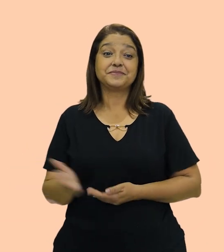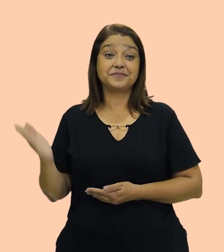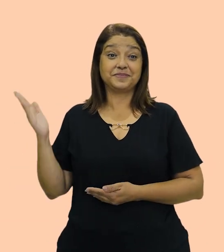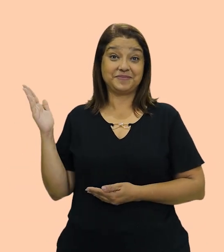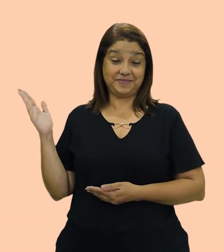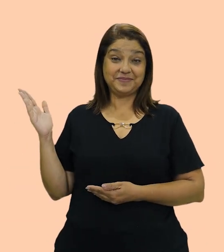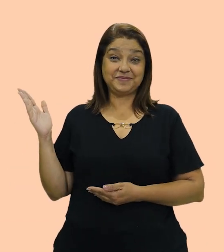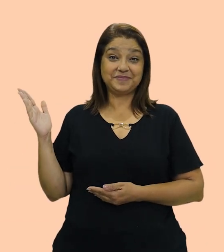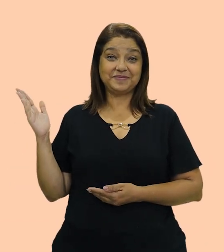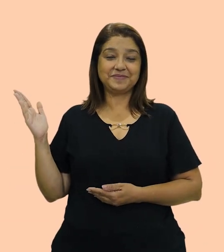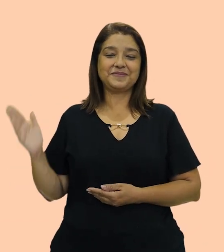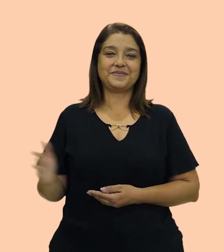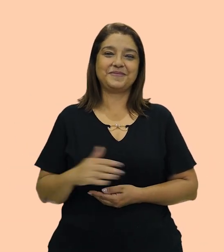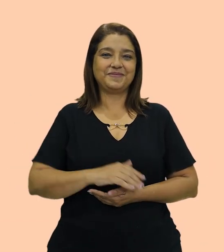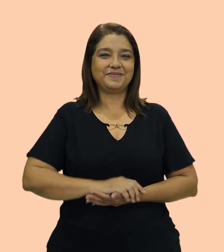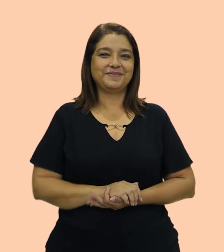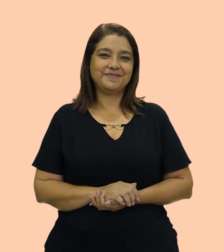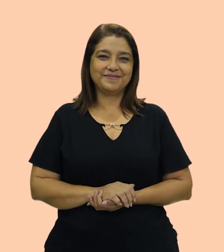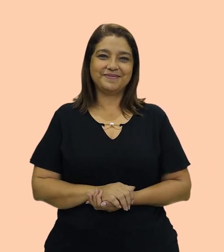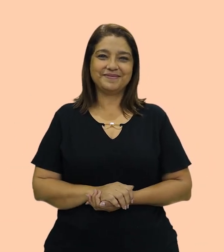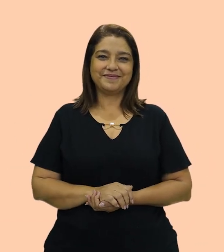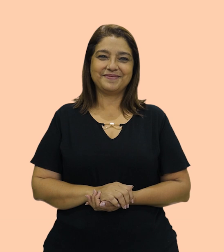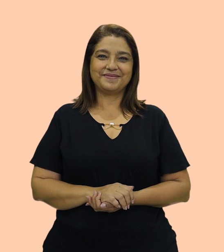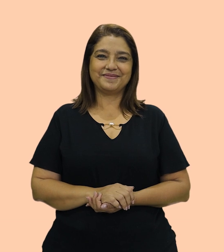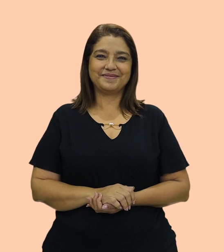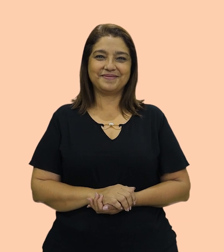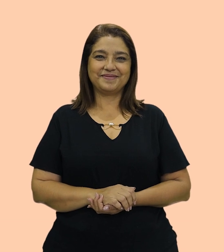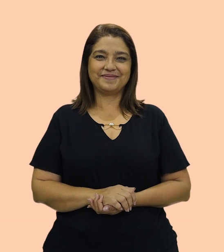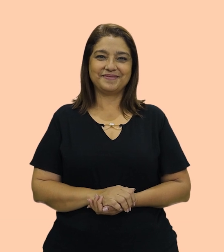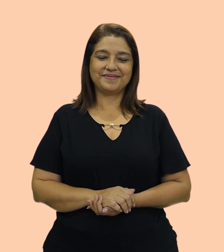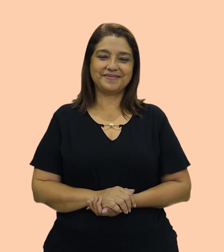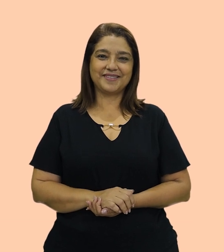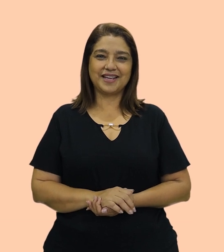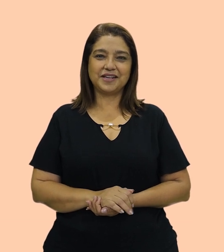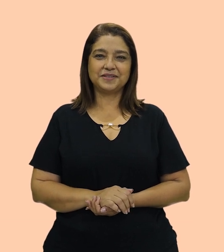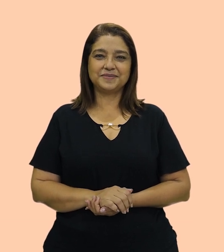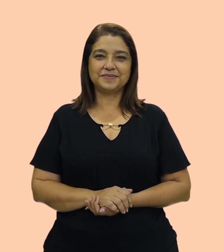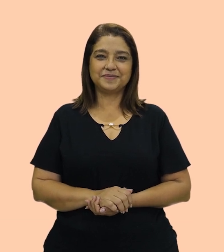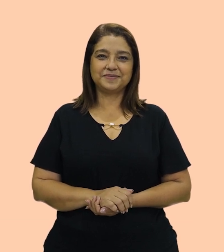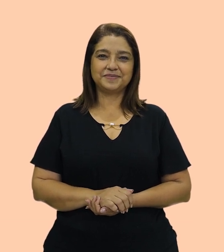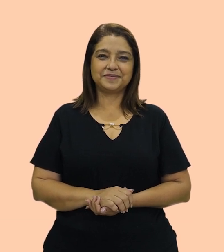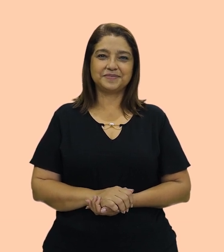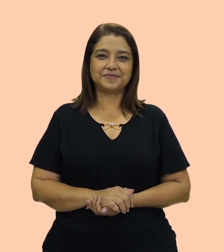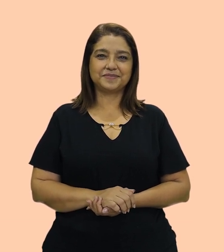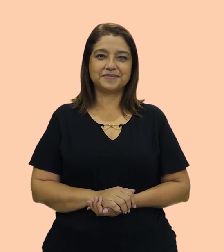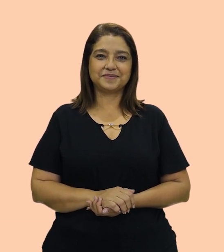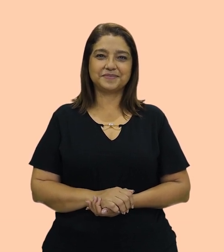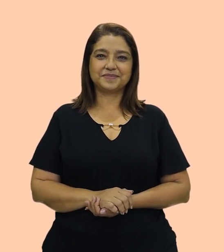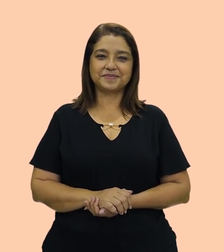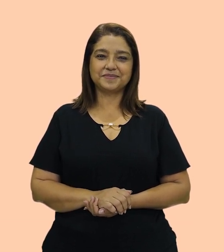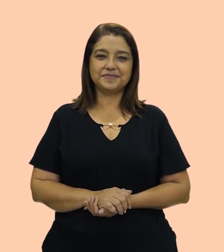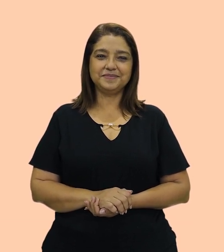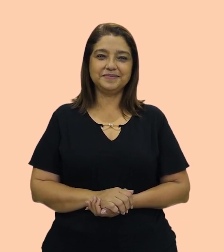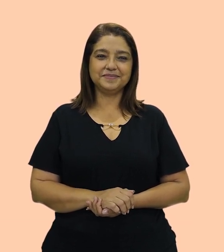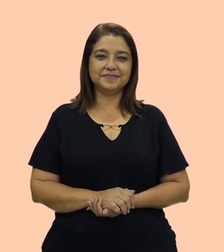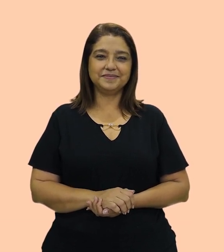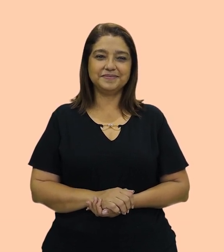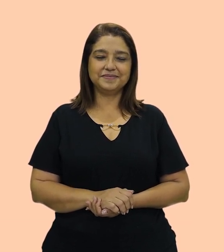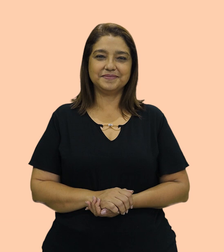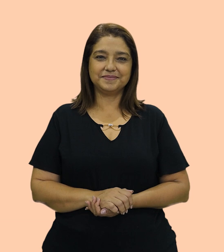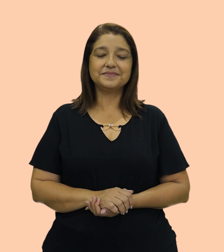different people, young and old. All people in a family are called family members.